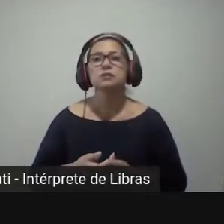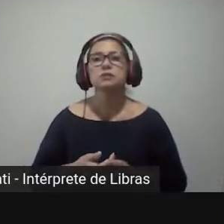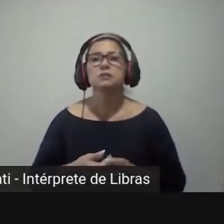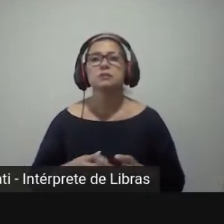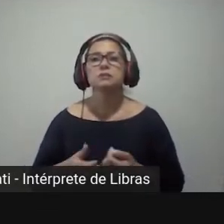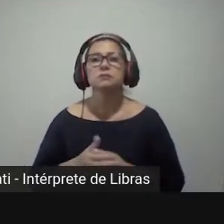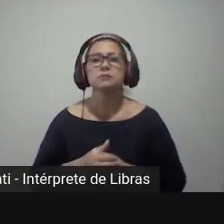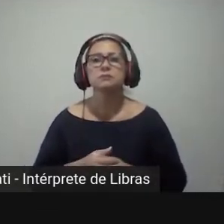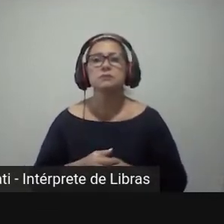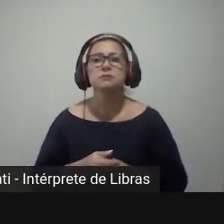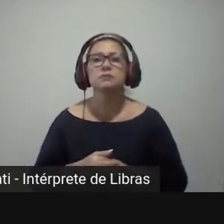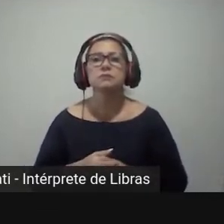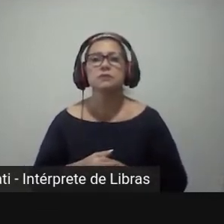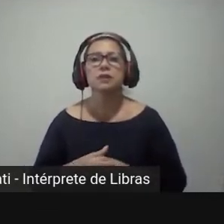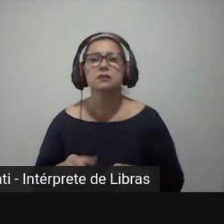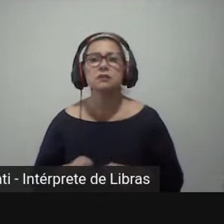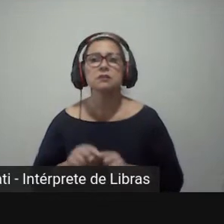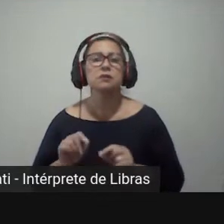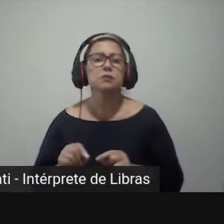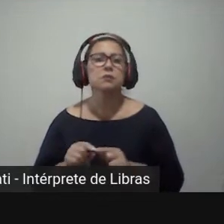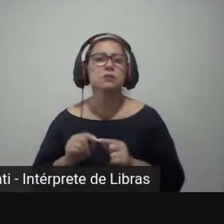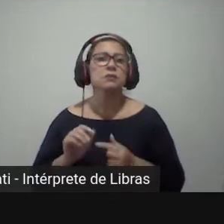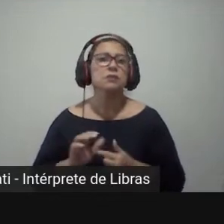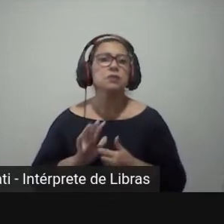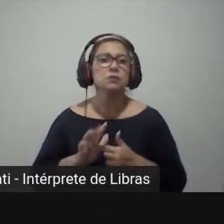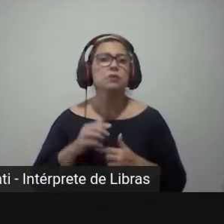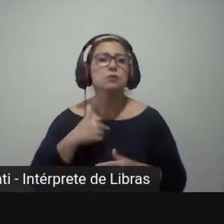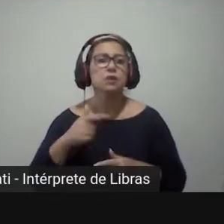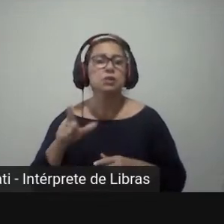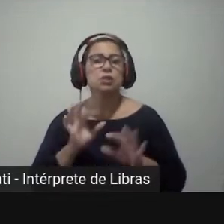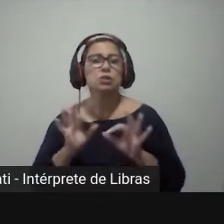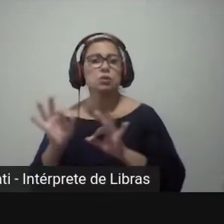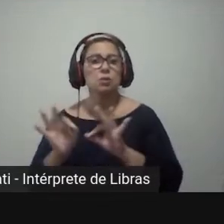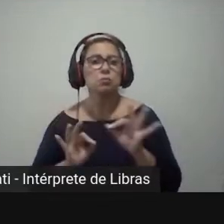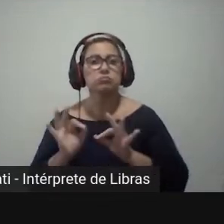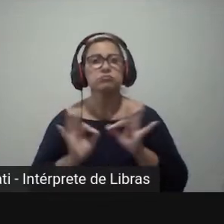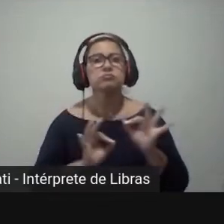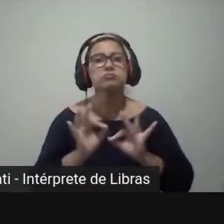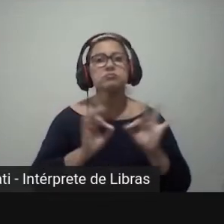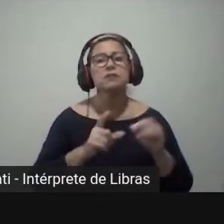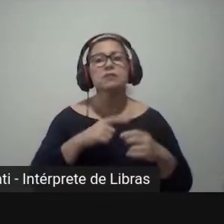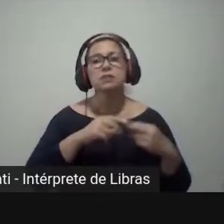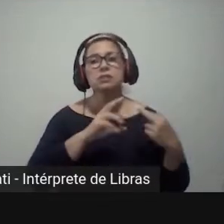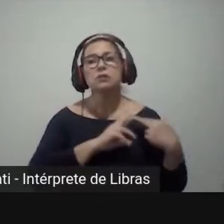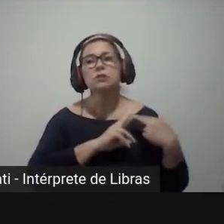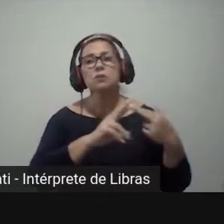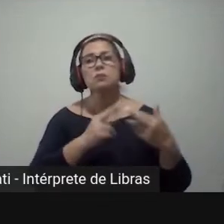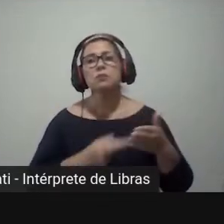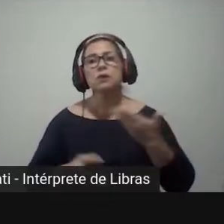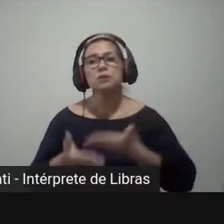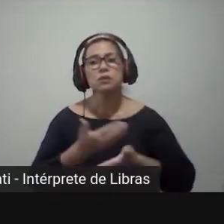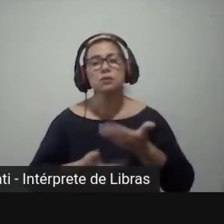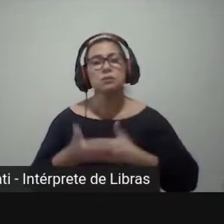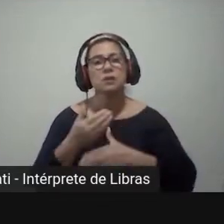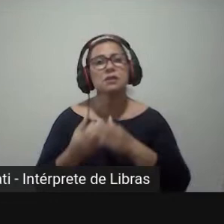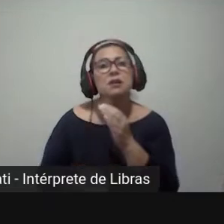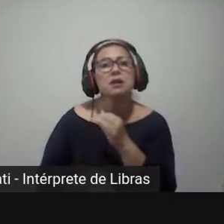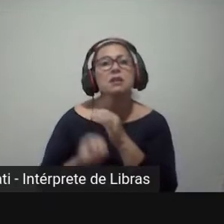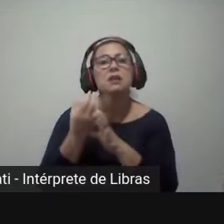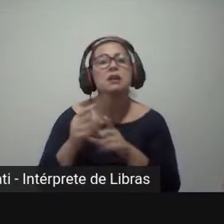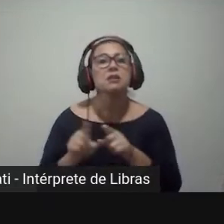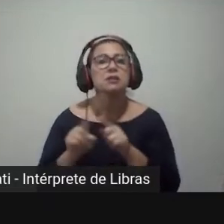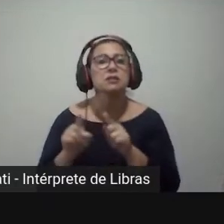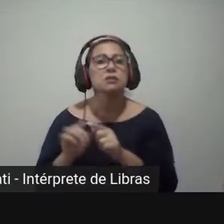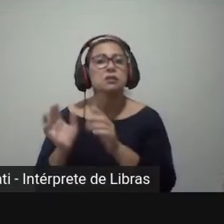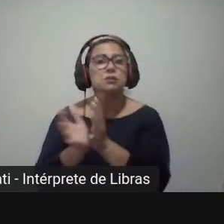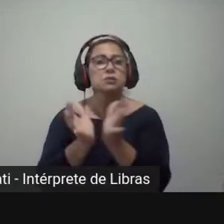dentro da Câmara dos Deputados que, de fato, organicamente, é responsável pela criação e pela oferta de produtos e